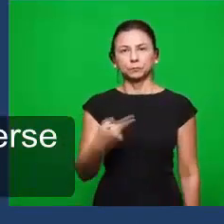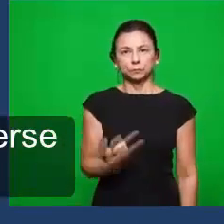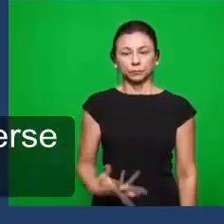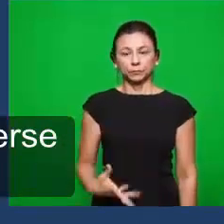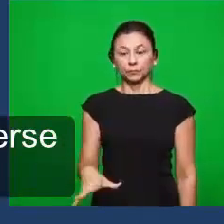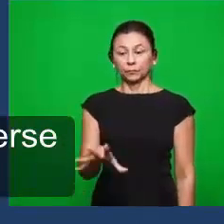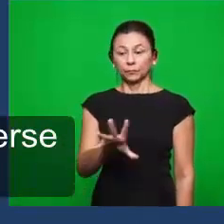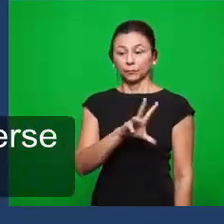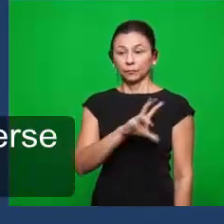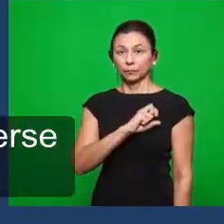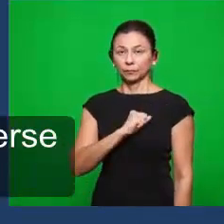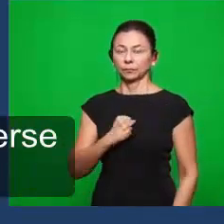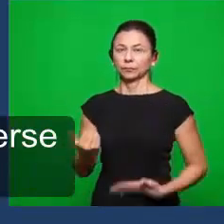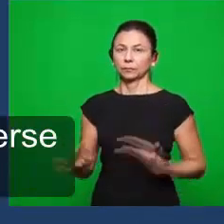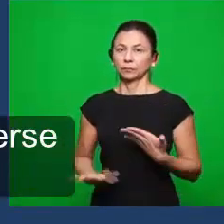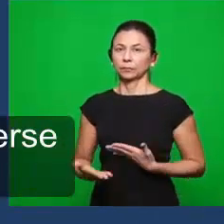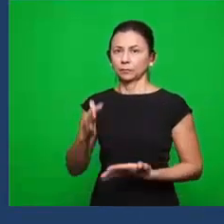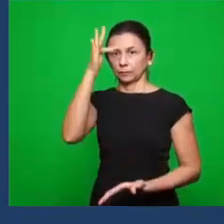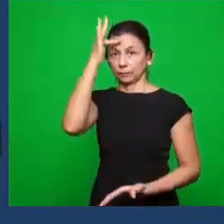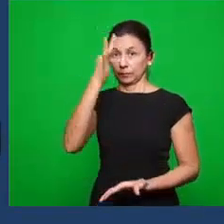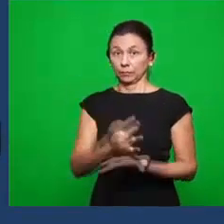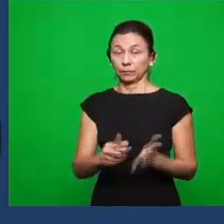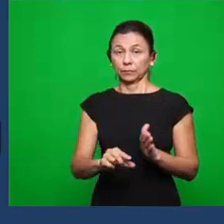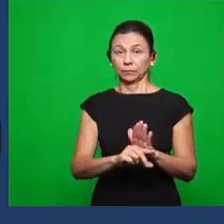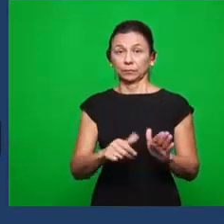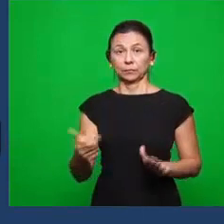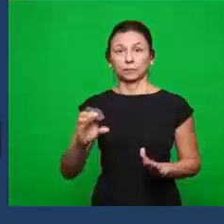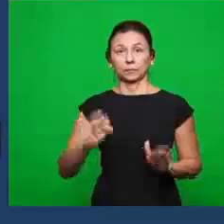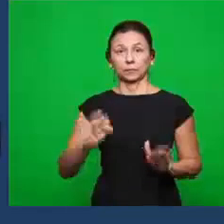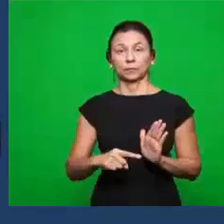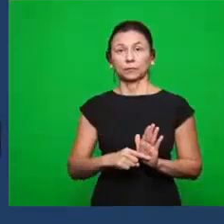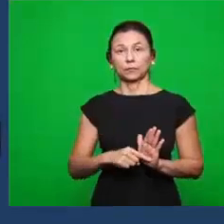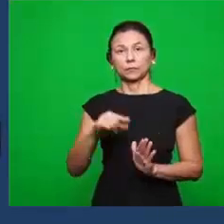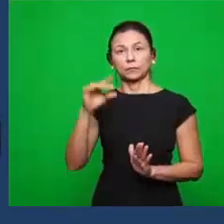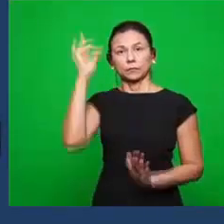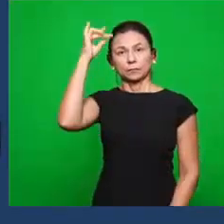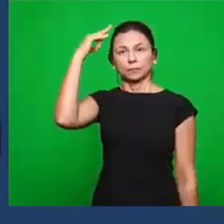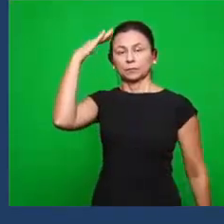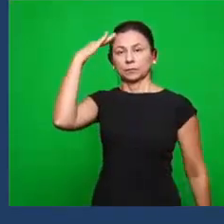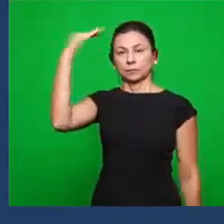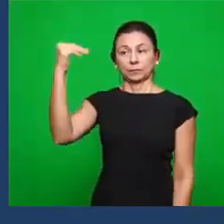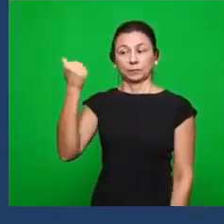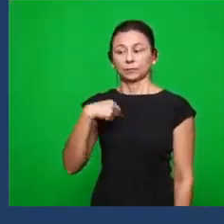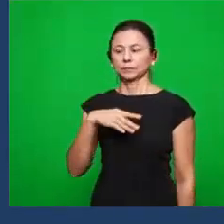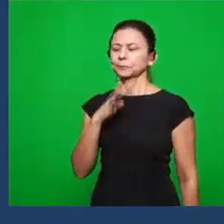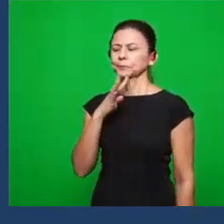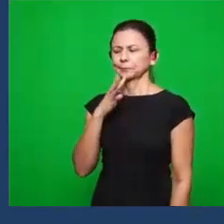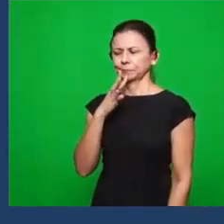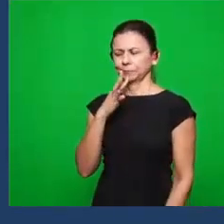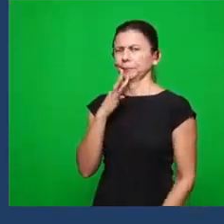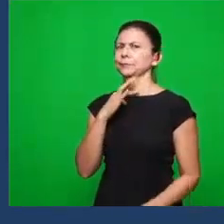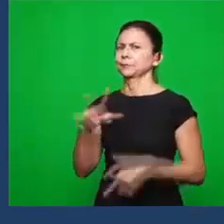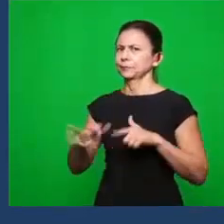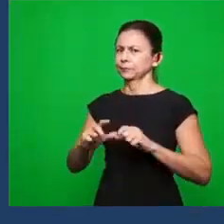Amor, serviço e fé. No versículo 19, é o Espírito de sabedoria, que diz... E conheço as tuas obras,